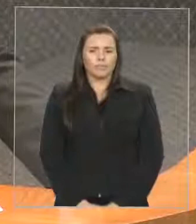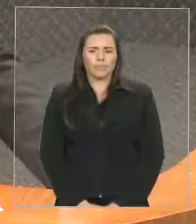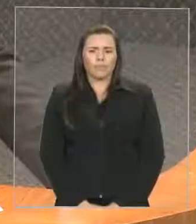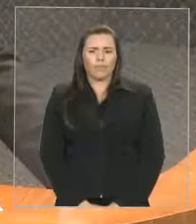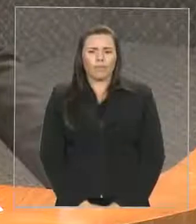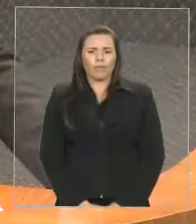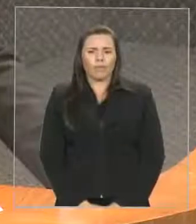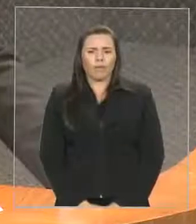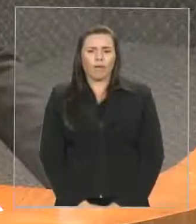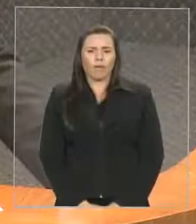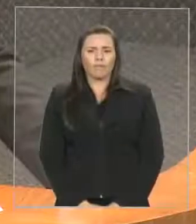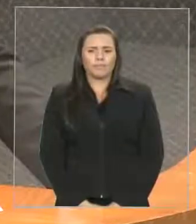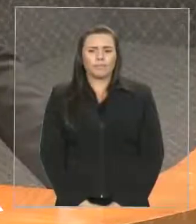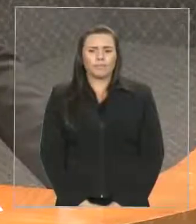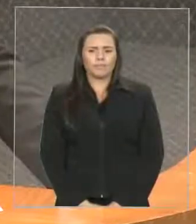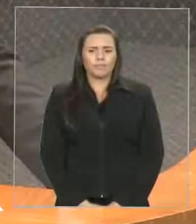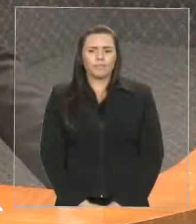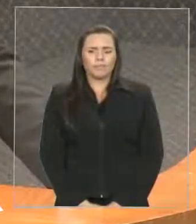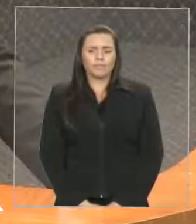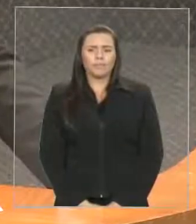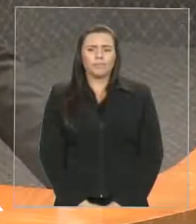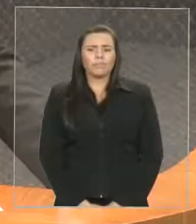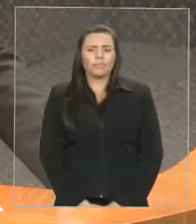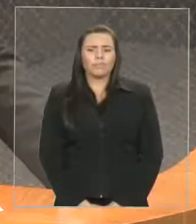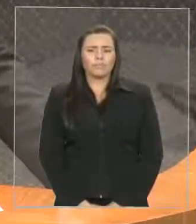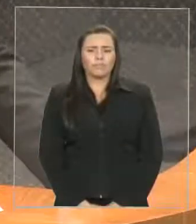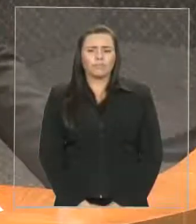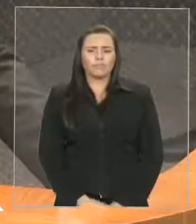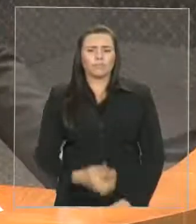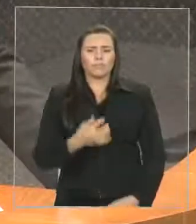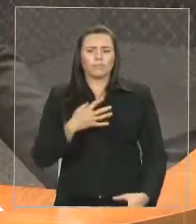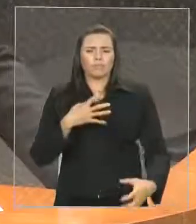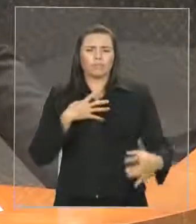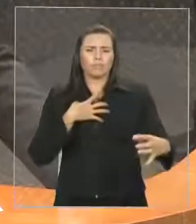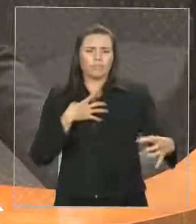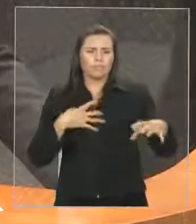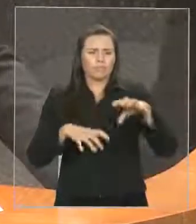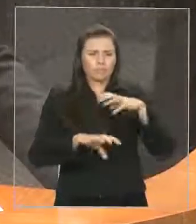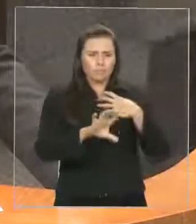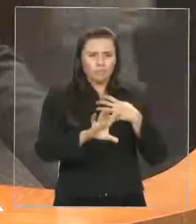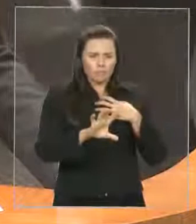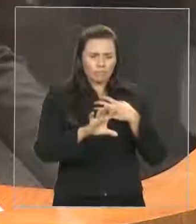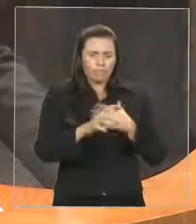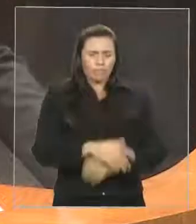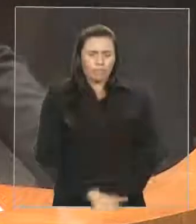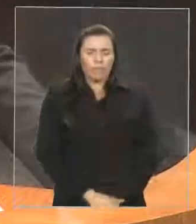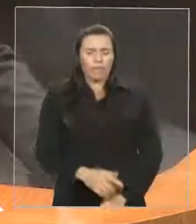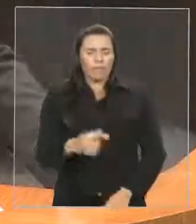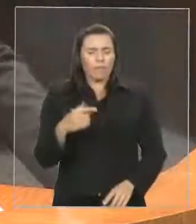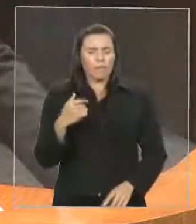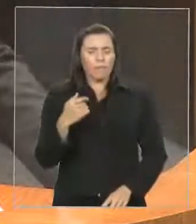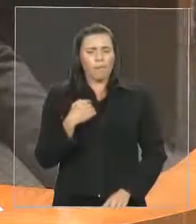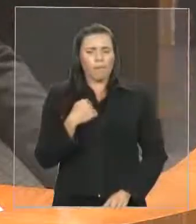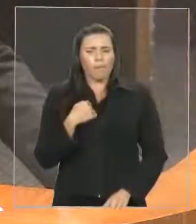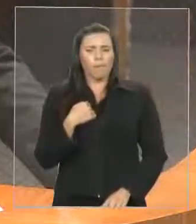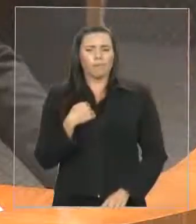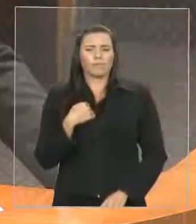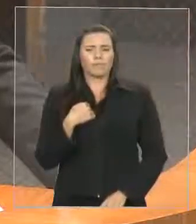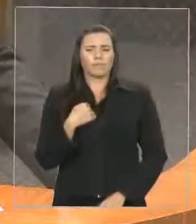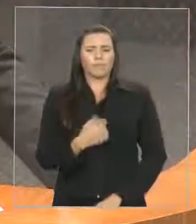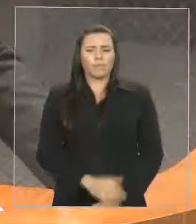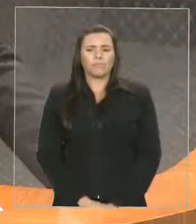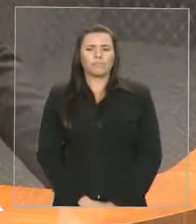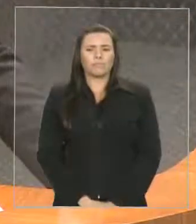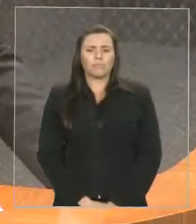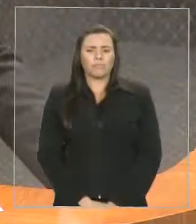mas não só se lhe dá solidário à vossa excelência, mas eu sou um dos deputados, sem fazer questionamento a outros, mas sou um dos